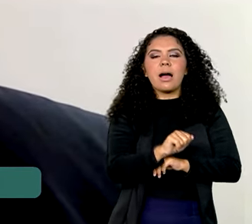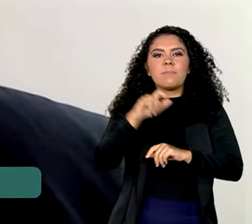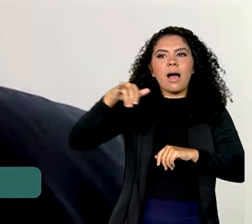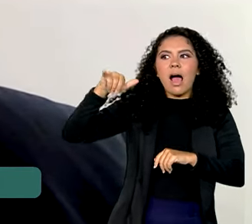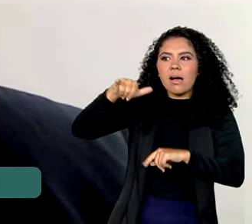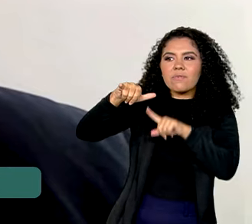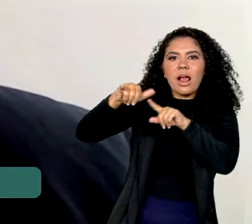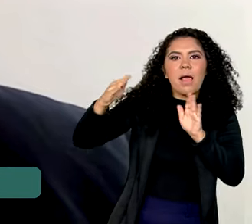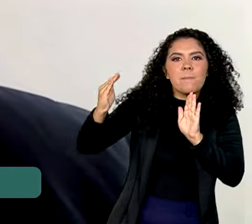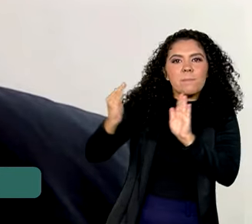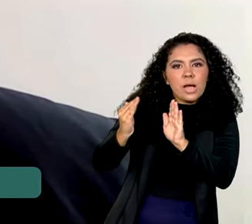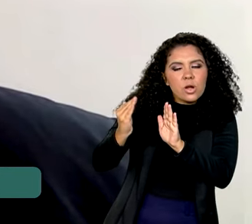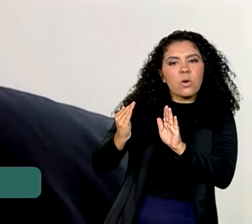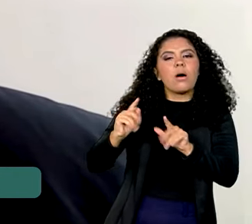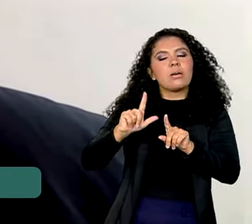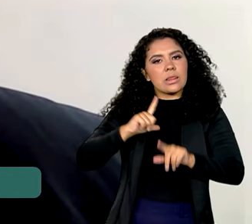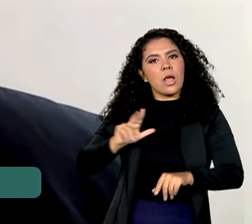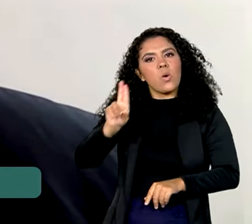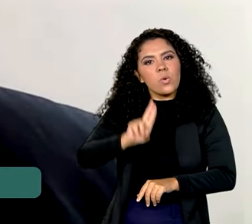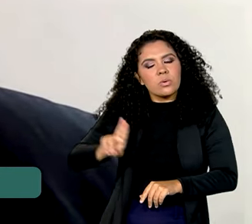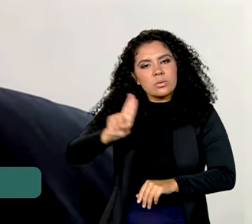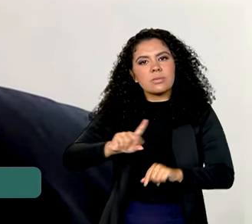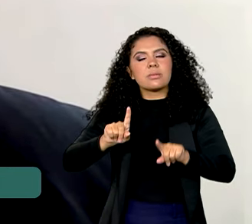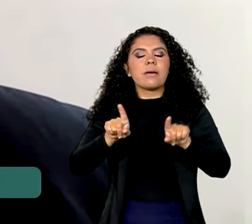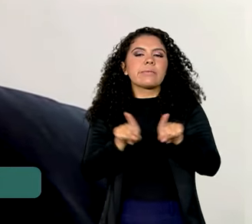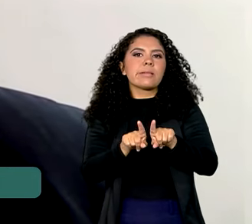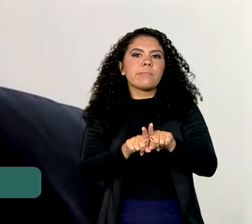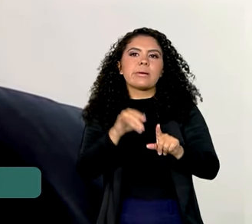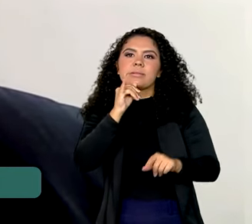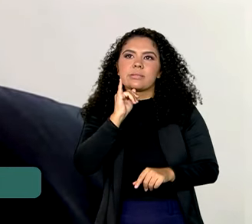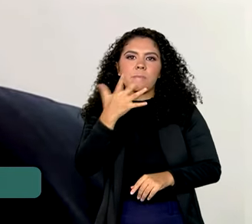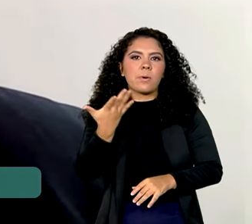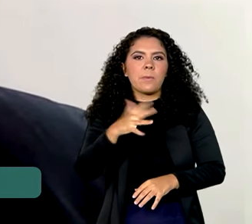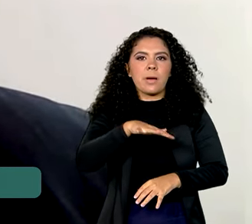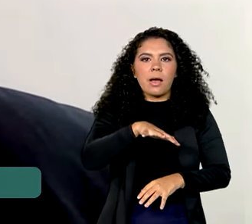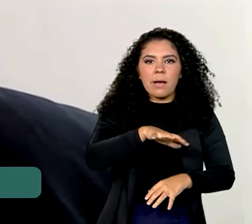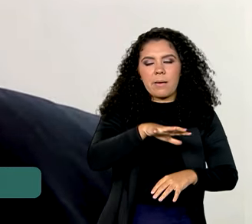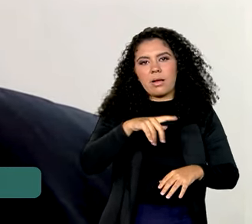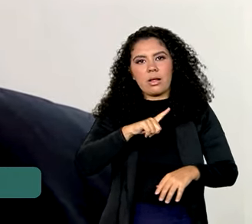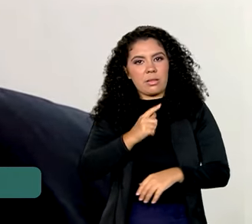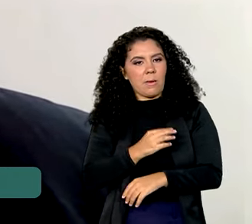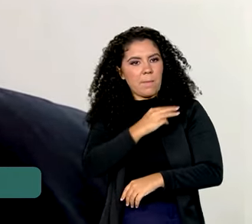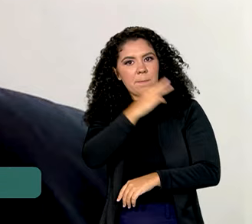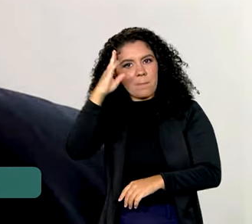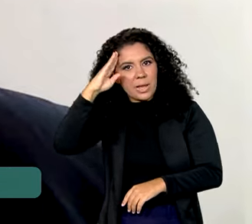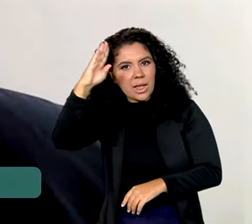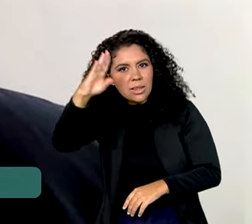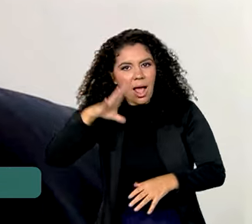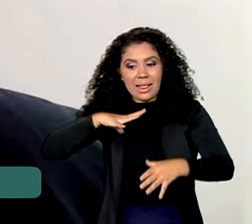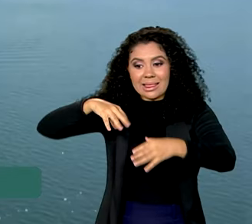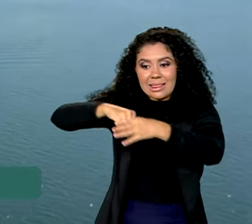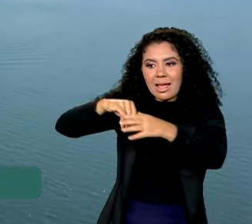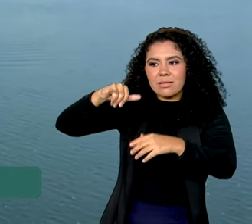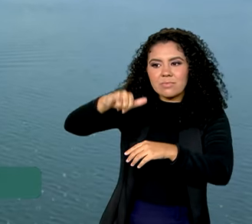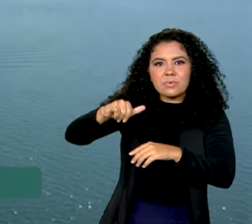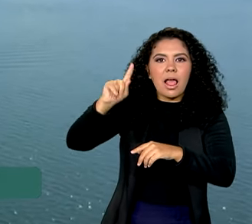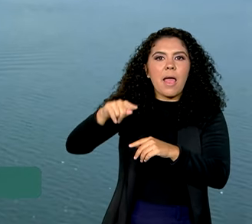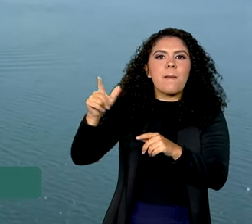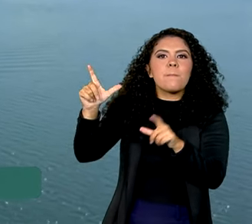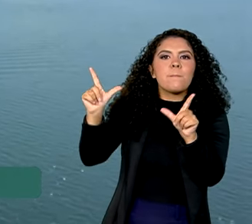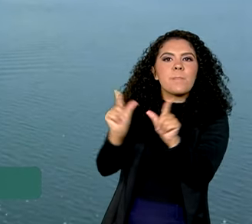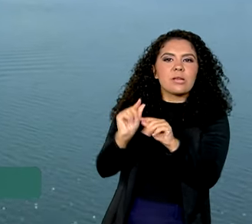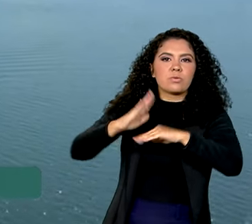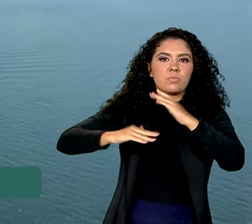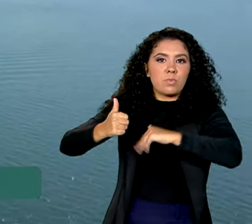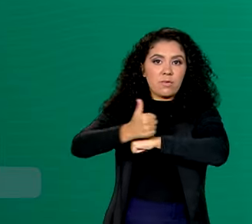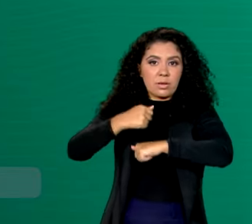sendo utilizadas, mas sua capacidade de transporte de militares ou civis no combate ao garimpo é menor. Em 2023,